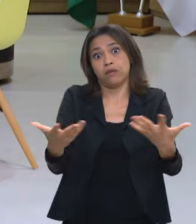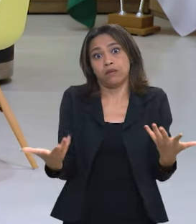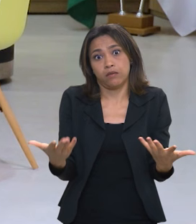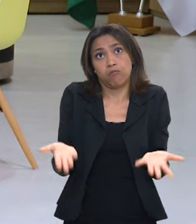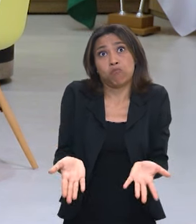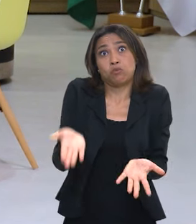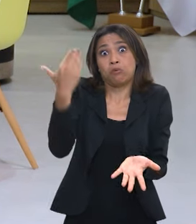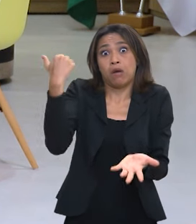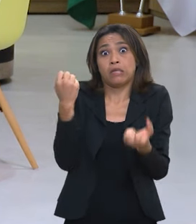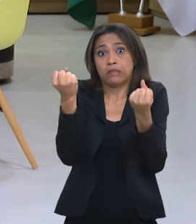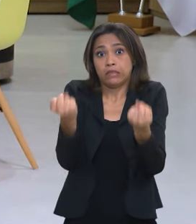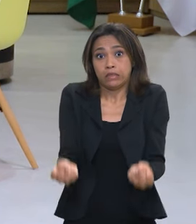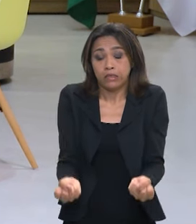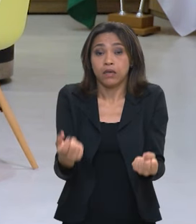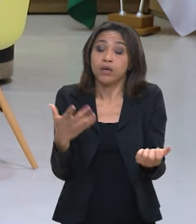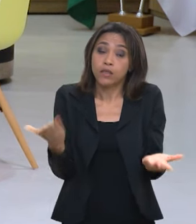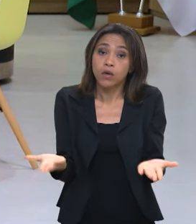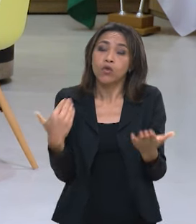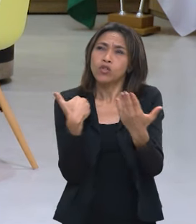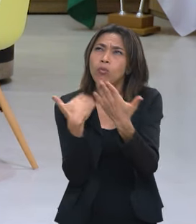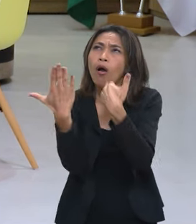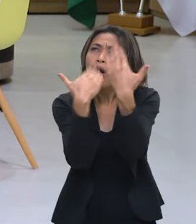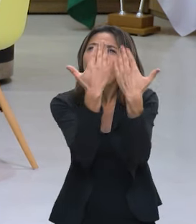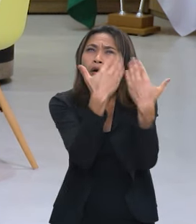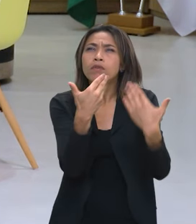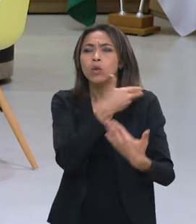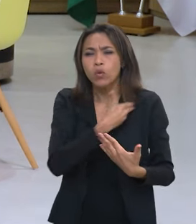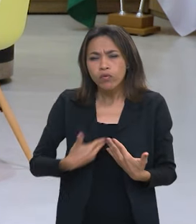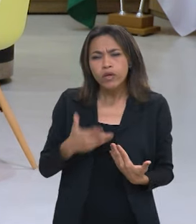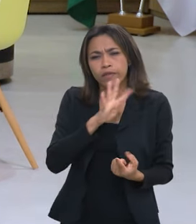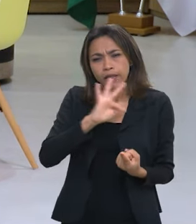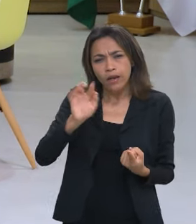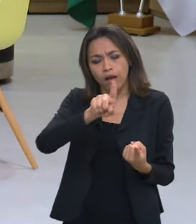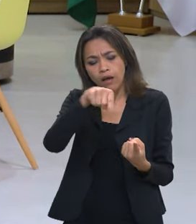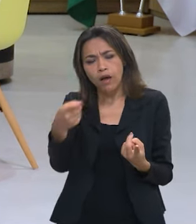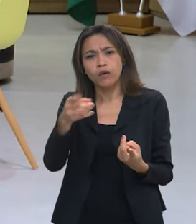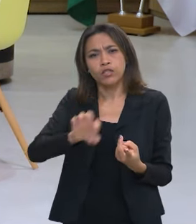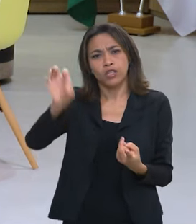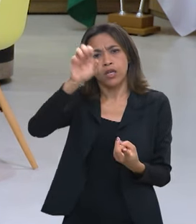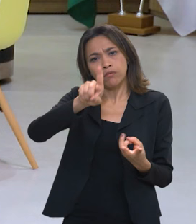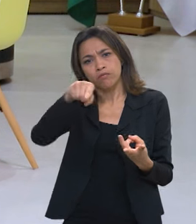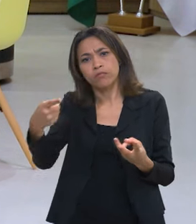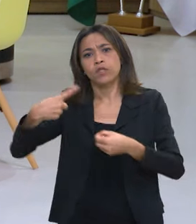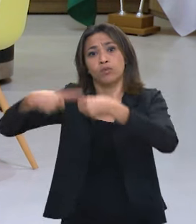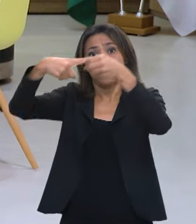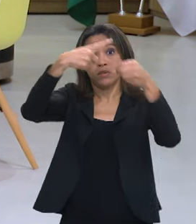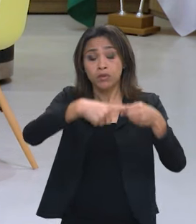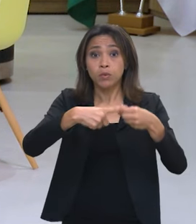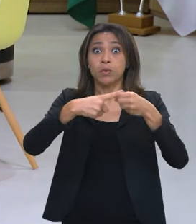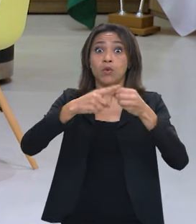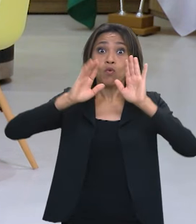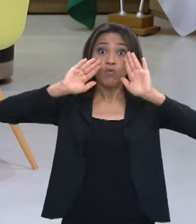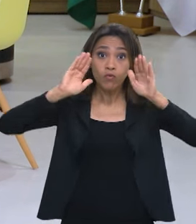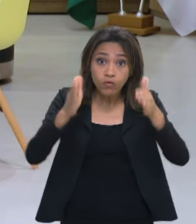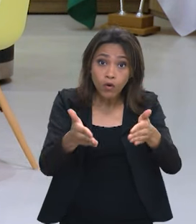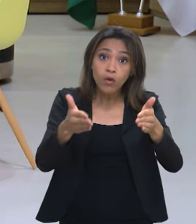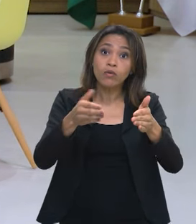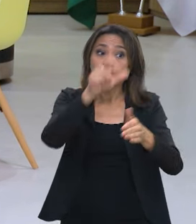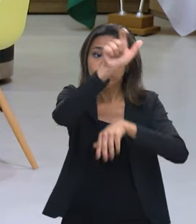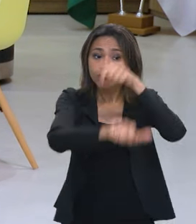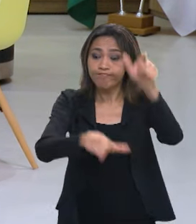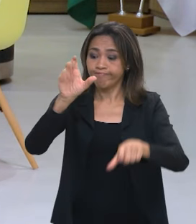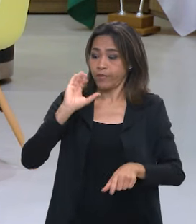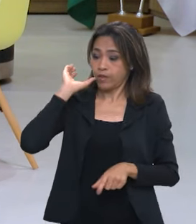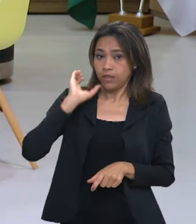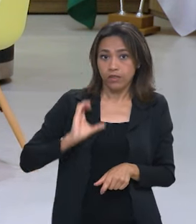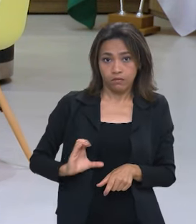reequilibrando essa relação governo federal estados e municípios para beneficiar os cidadãos então por